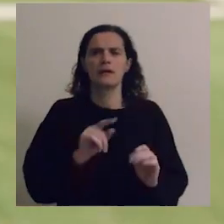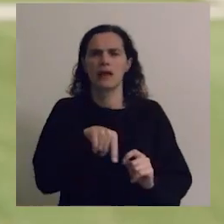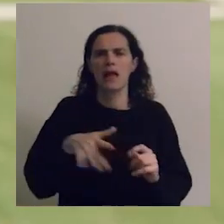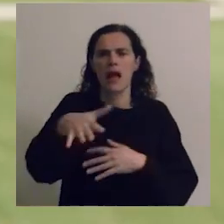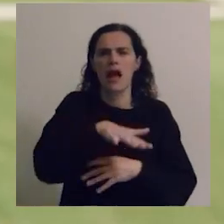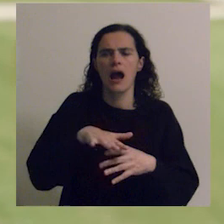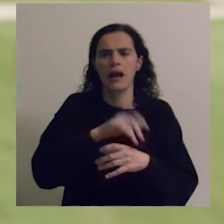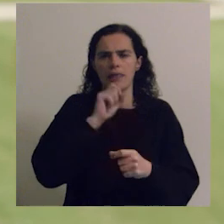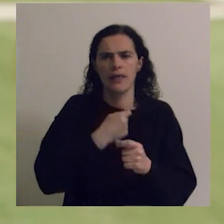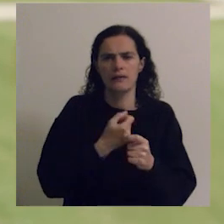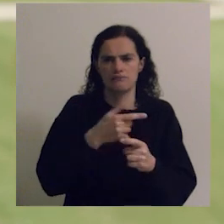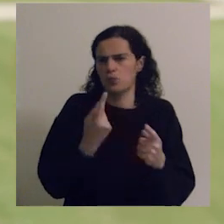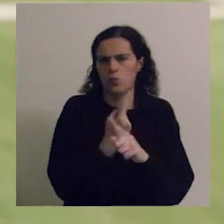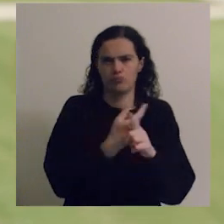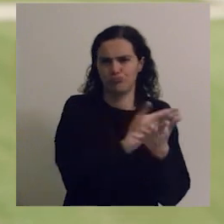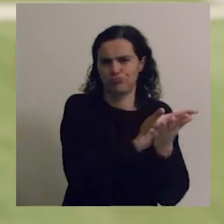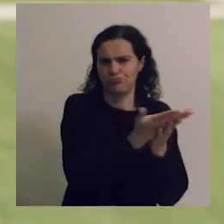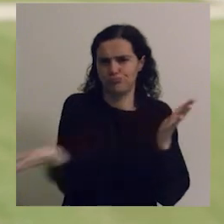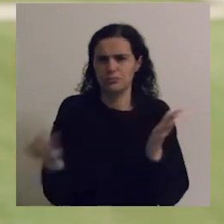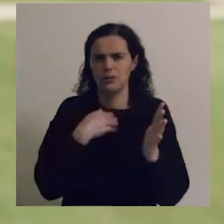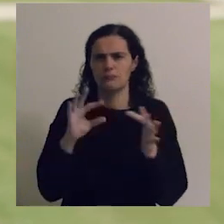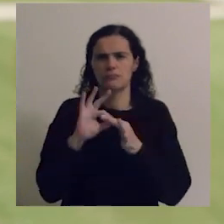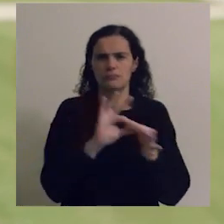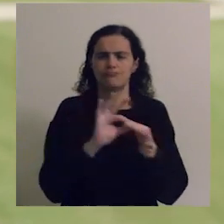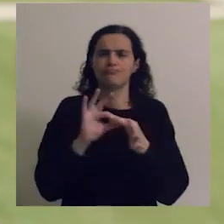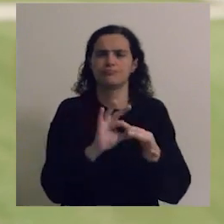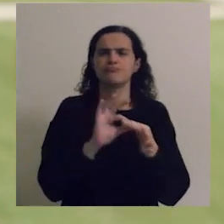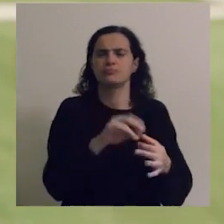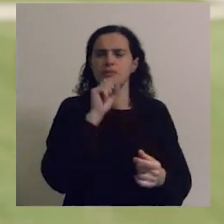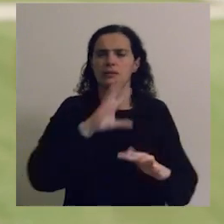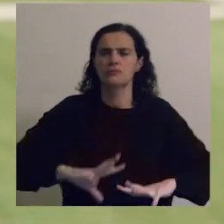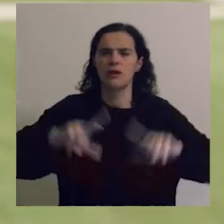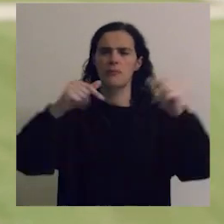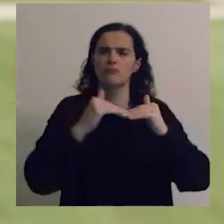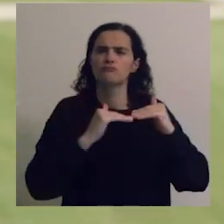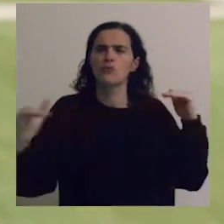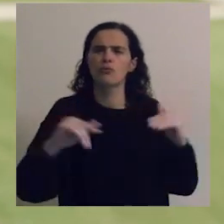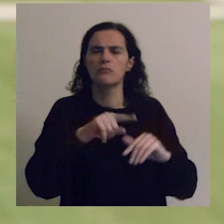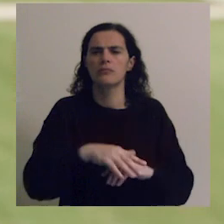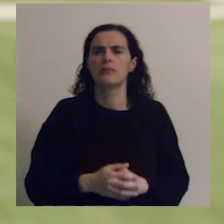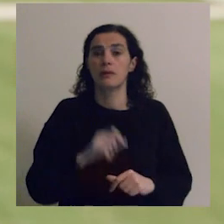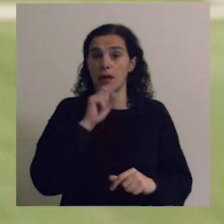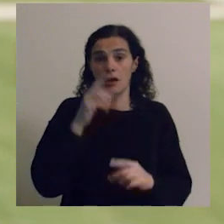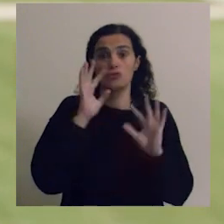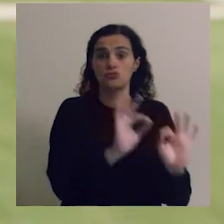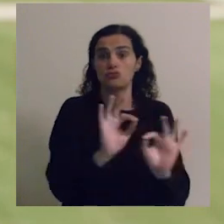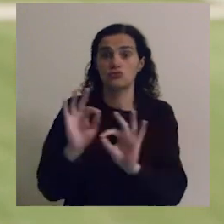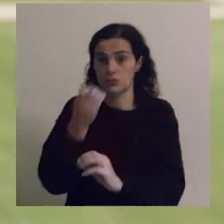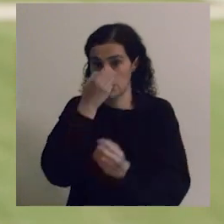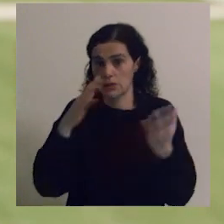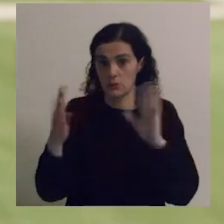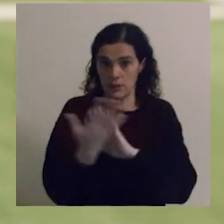esta dimensão de transversalidade, de comunhão entre o que pode ser um desenvolvimento harmonioso com a